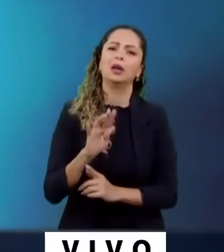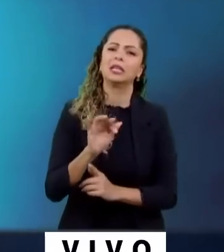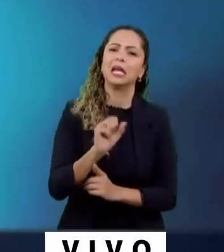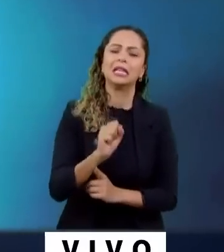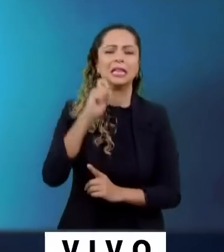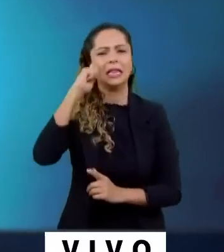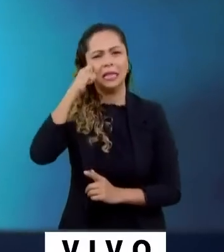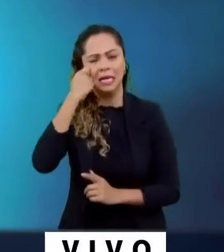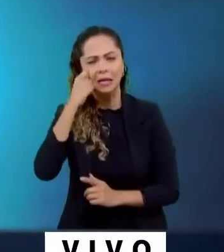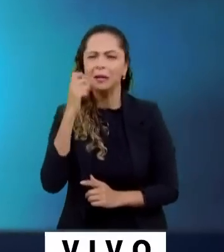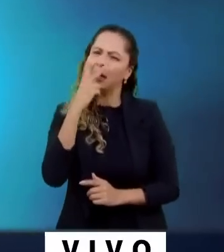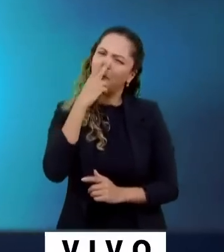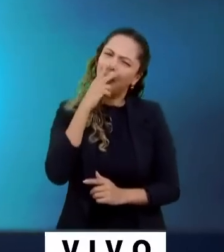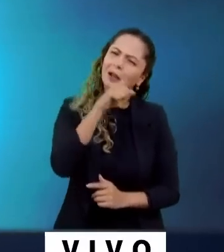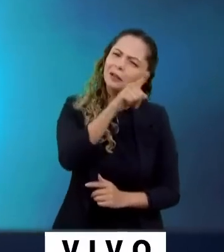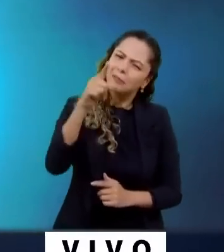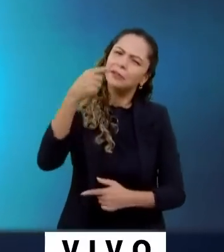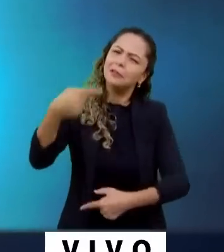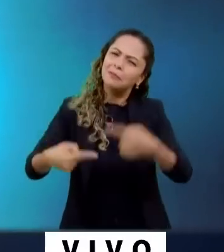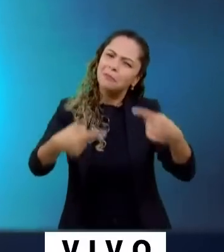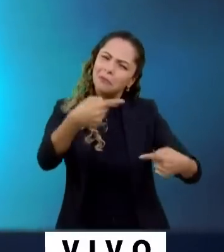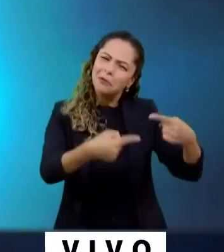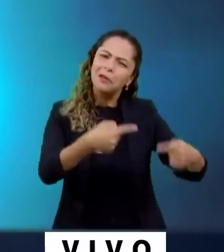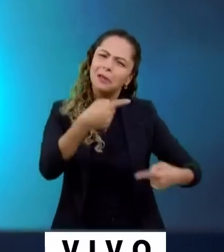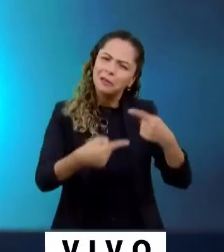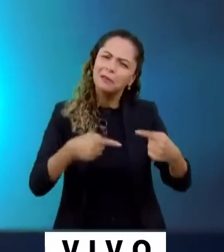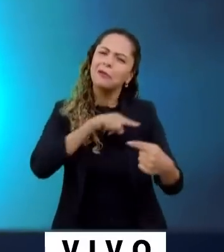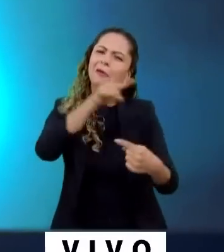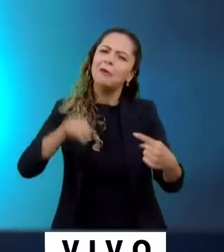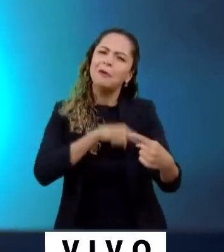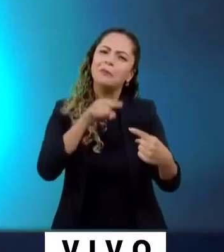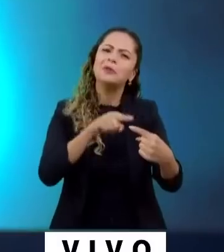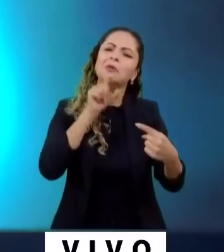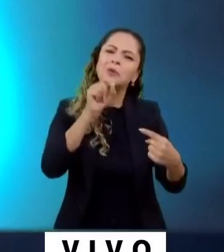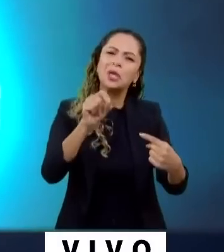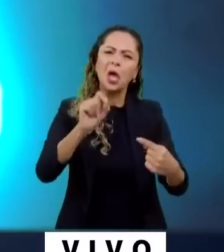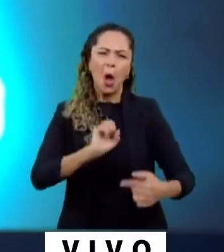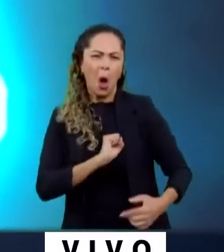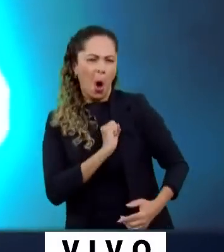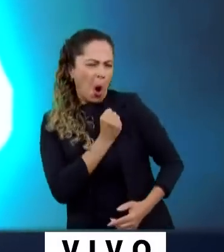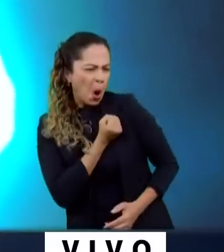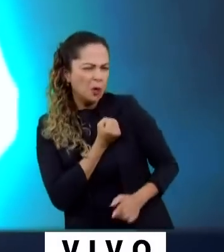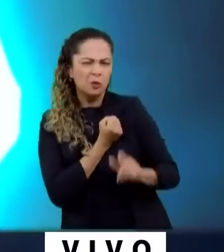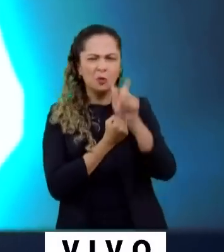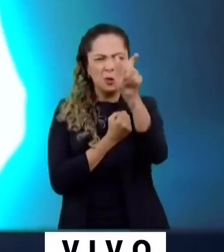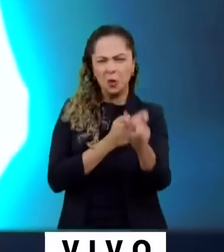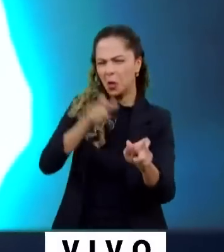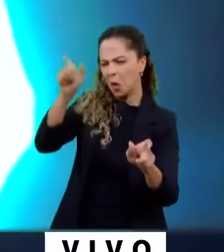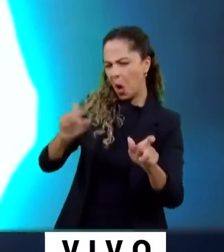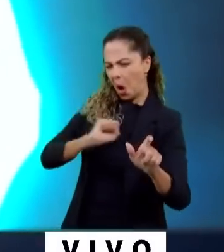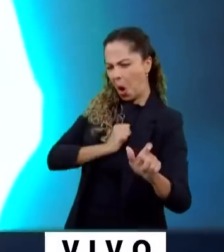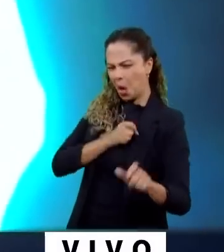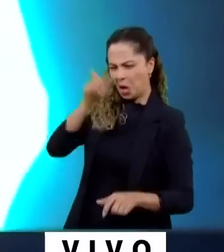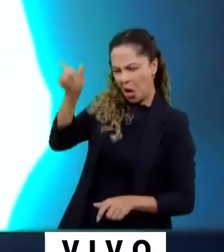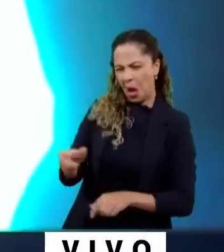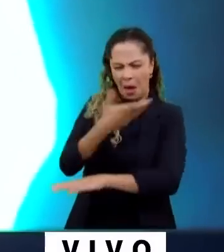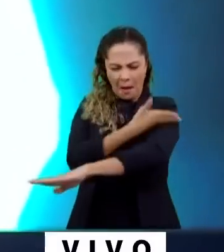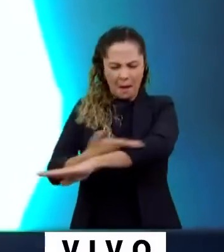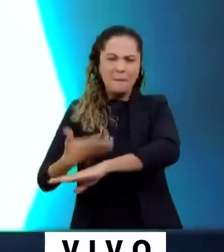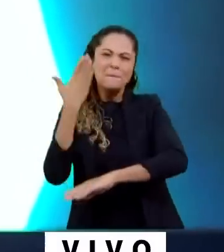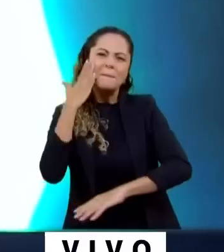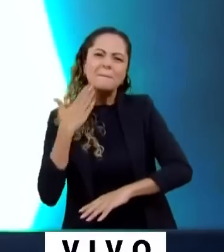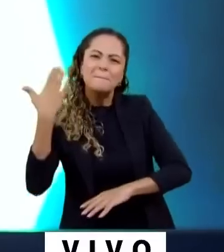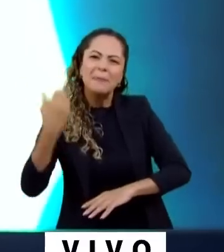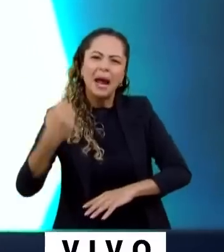que pregam uma política para realmente levar o brasileiro a odiar o próprio brasileiro. O preto, o branco, o índio,